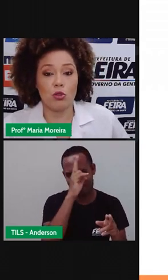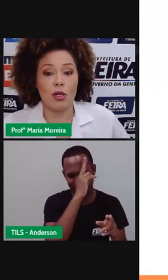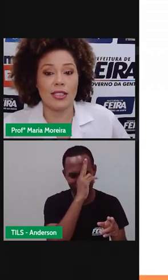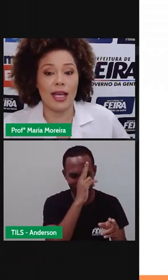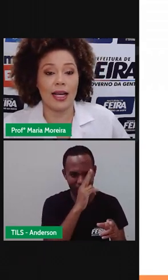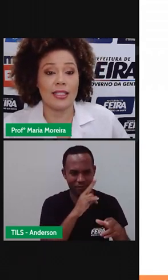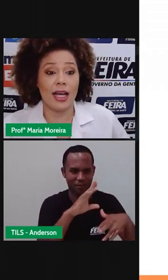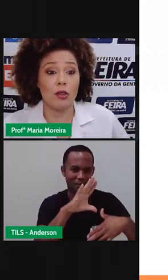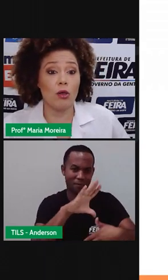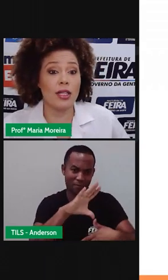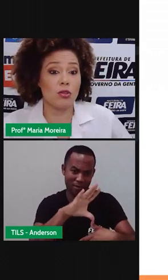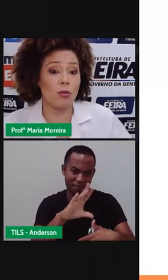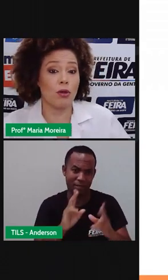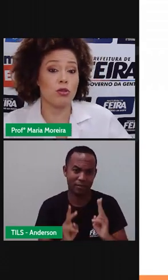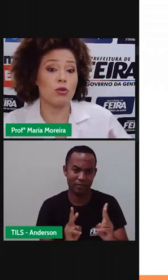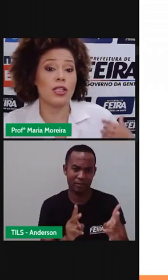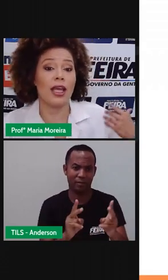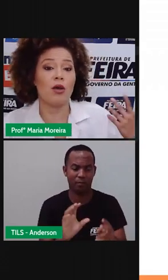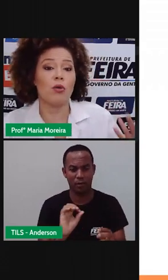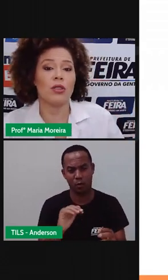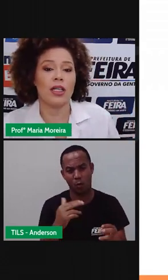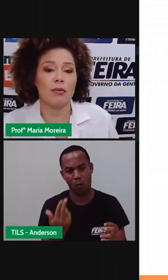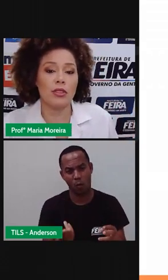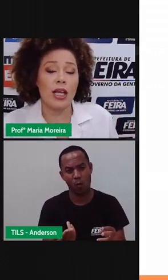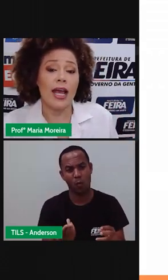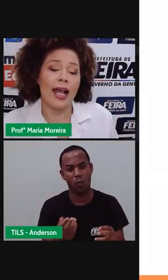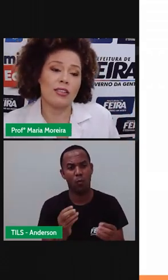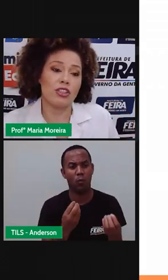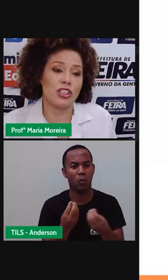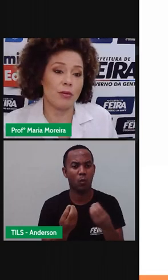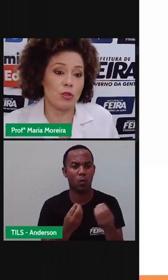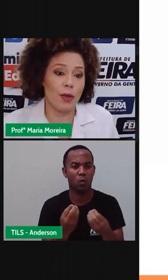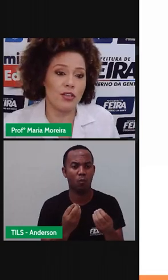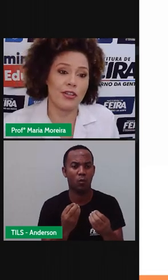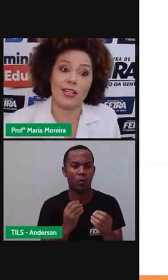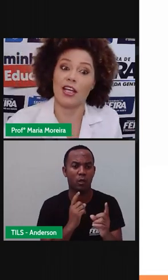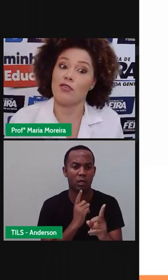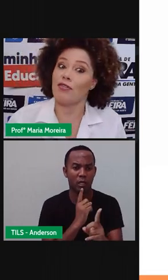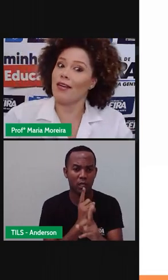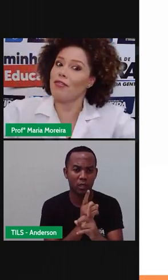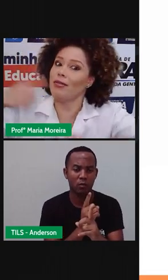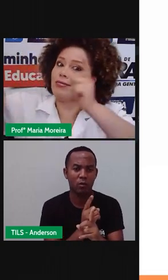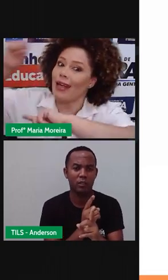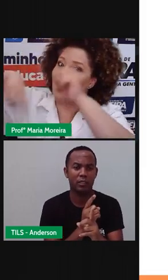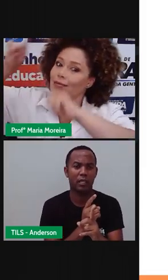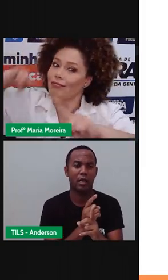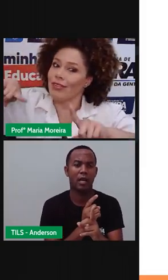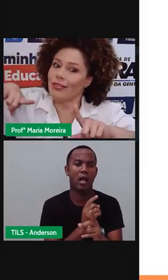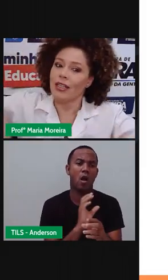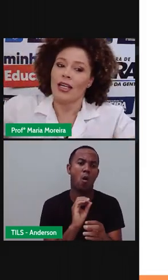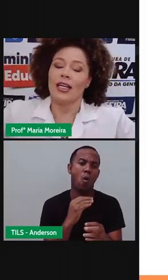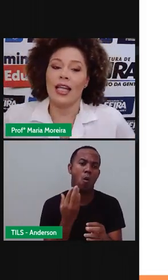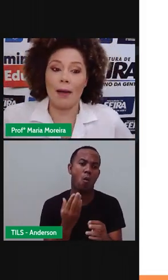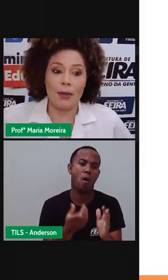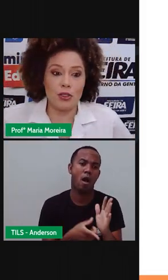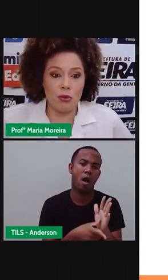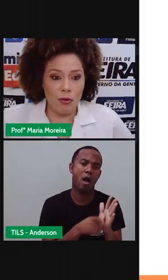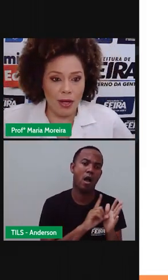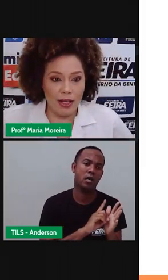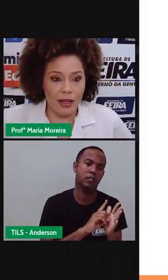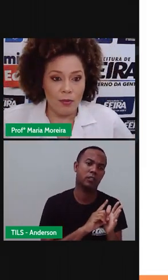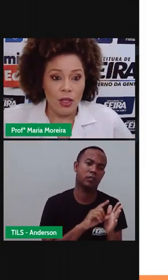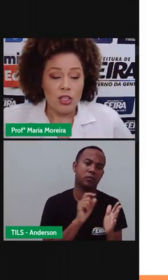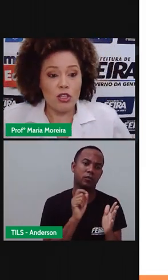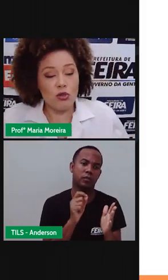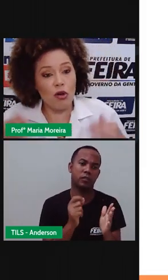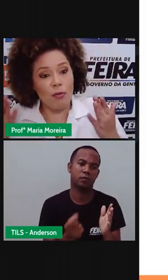percurso a ser realizado, ou descobrir onde nos encontramos caso estejamos perdidos. a gente vai voltar lá pra João